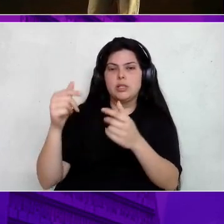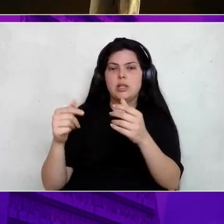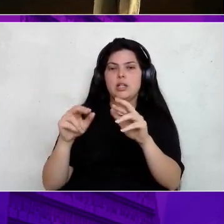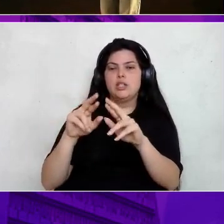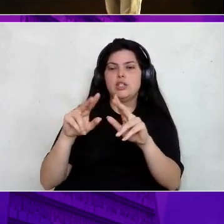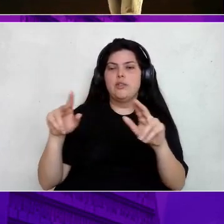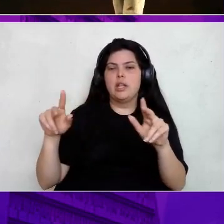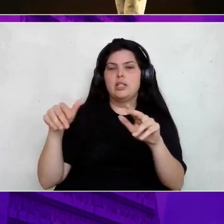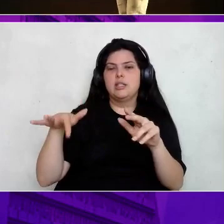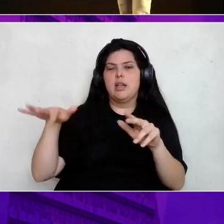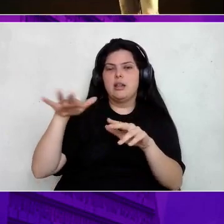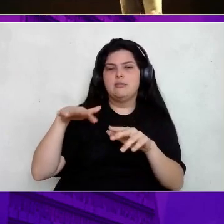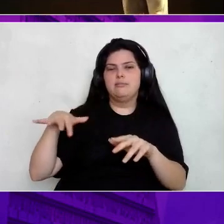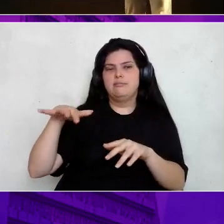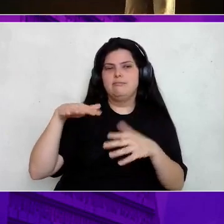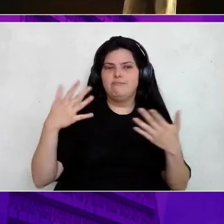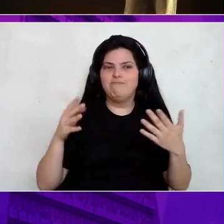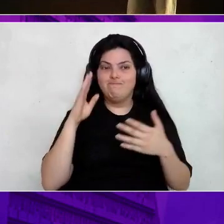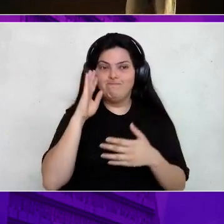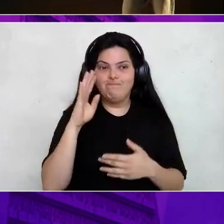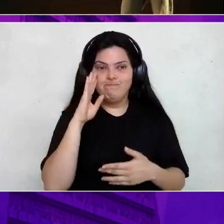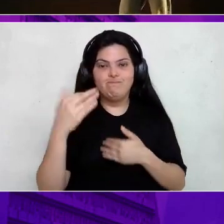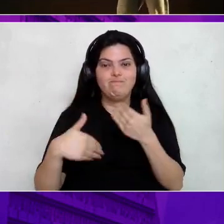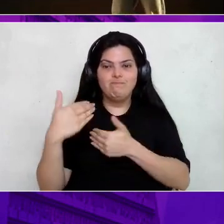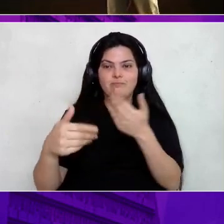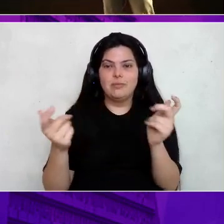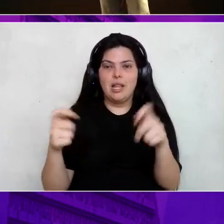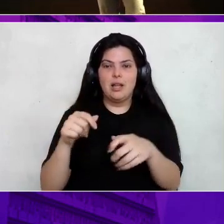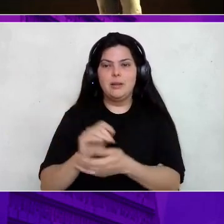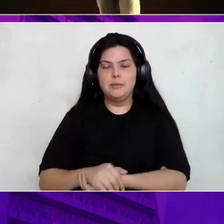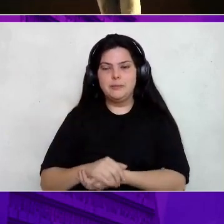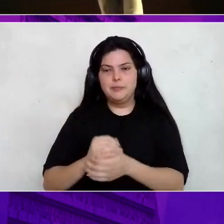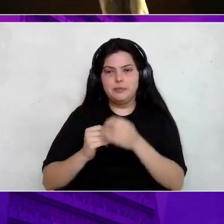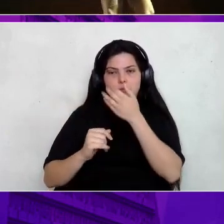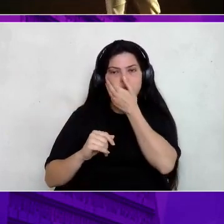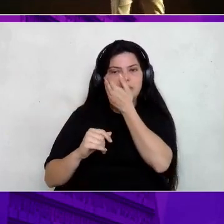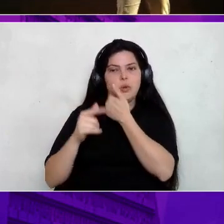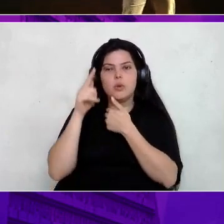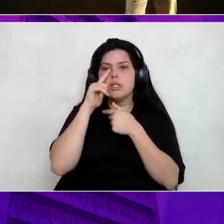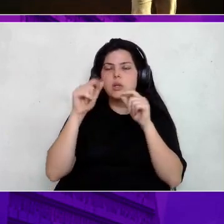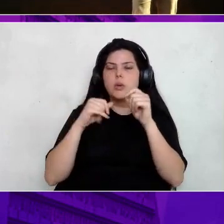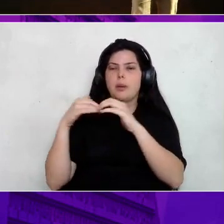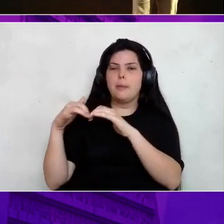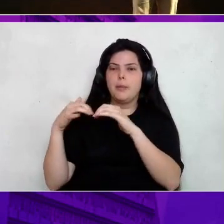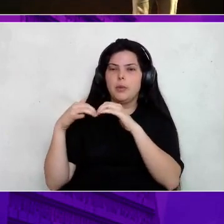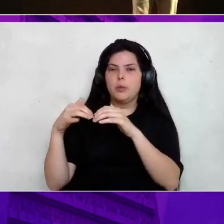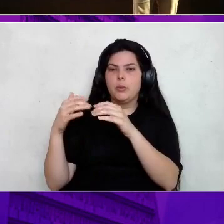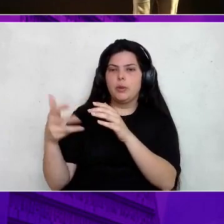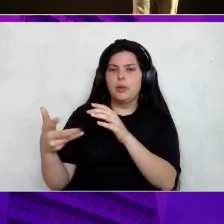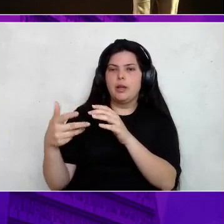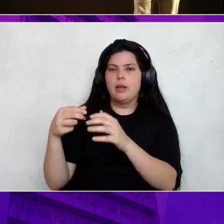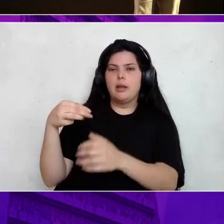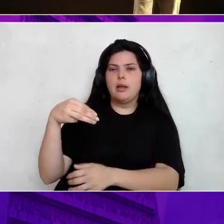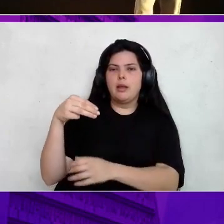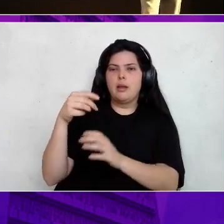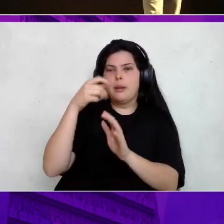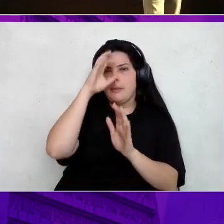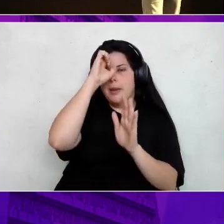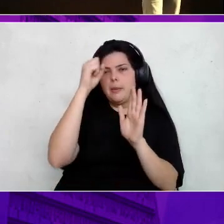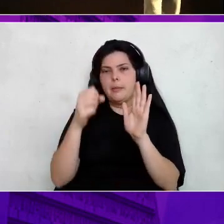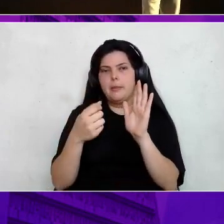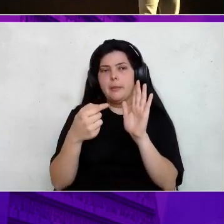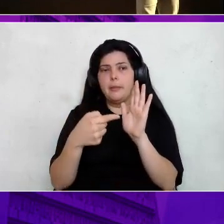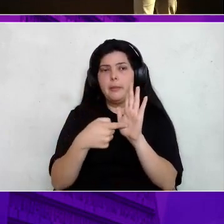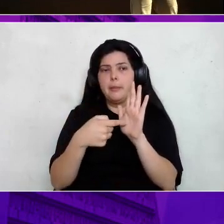Tá legal? E a gente seguiu evoluindo. Então, a gente agregou o motor de machine learning. Tá? Então, também é possível fazer todo o